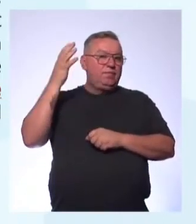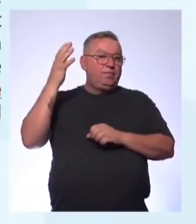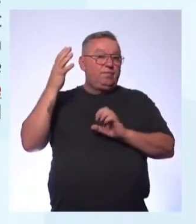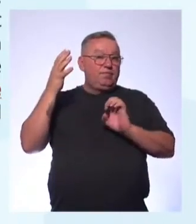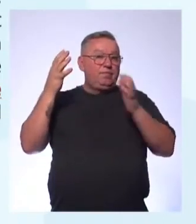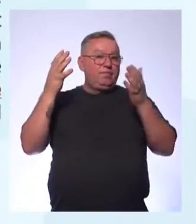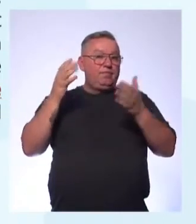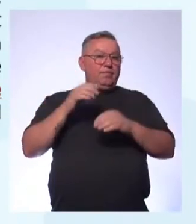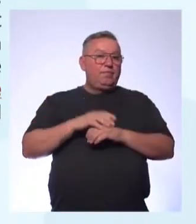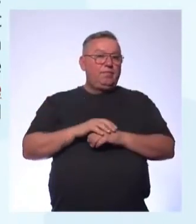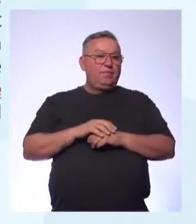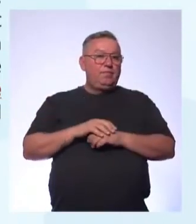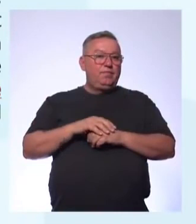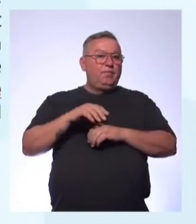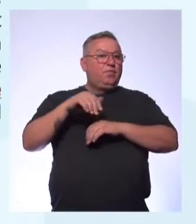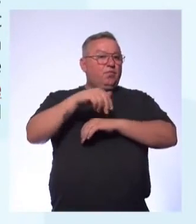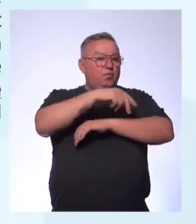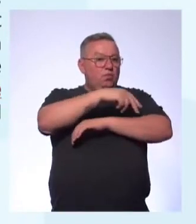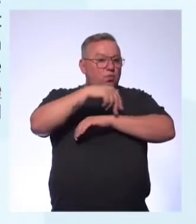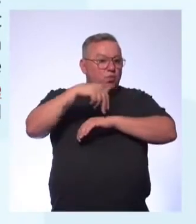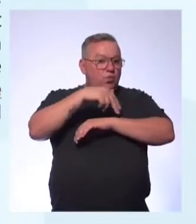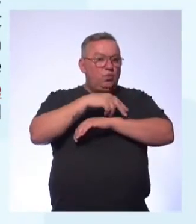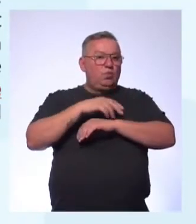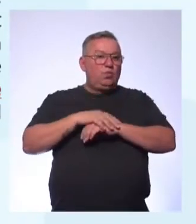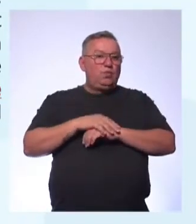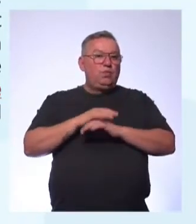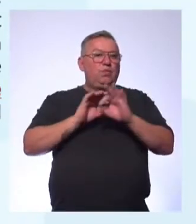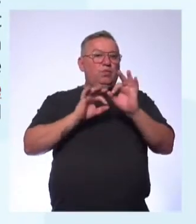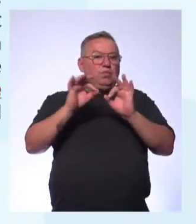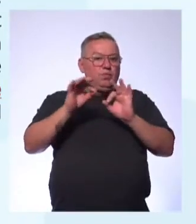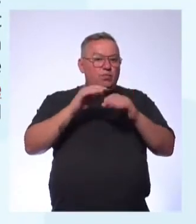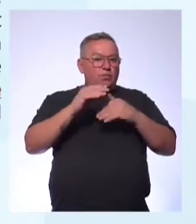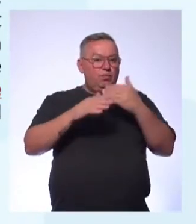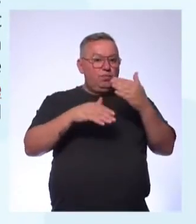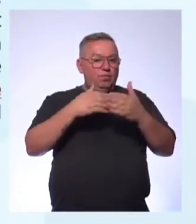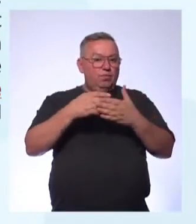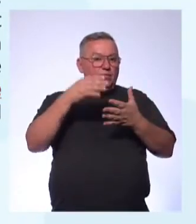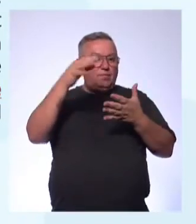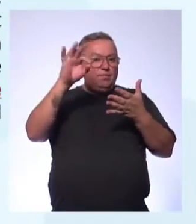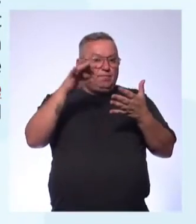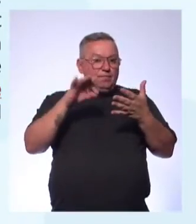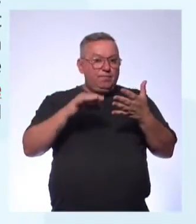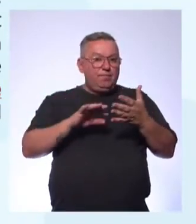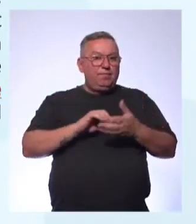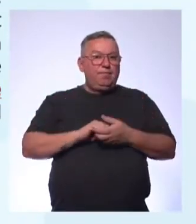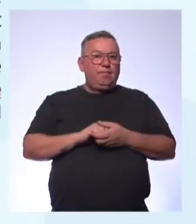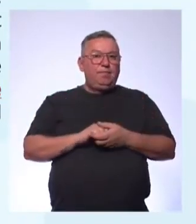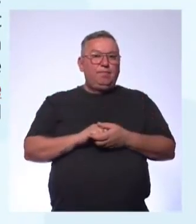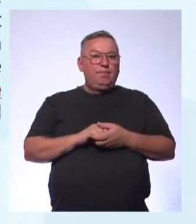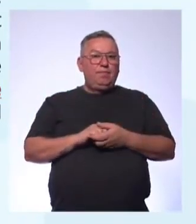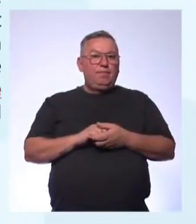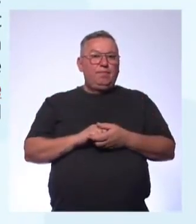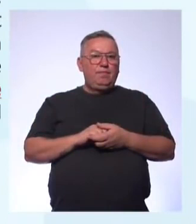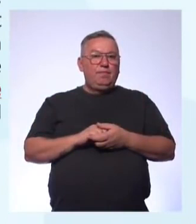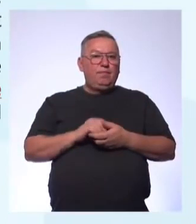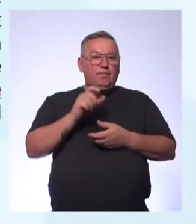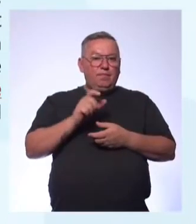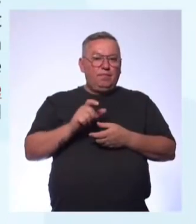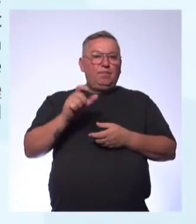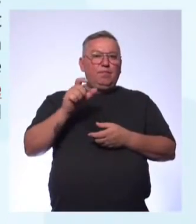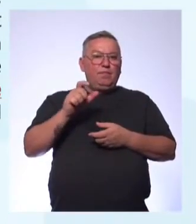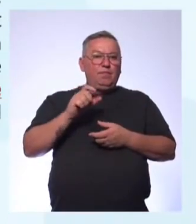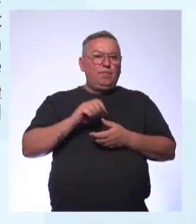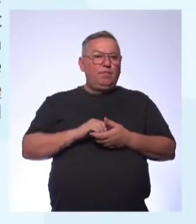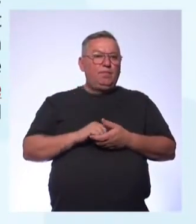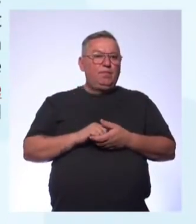Urbanization Urbanização Process Processo Verified Verificado Parts Parts Include